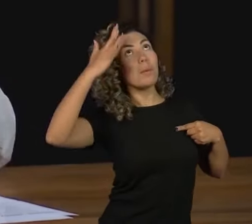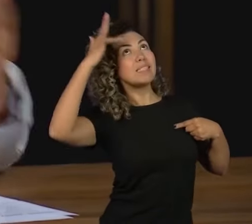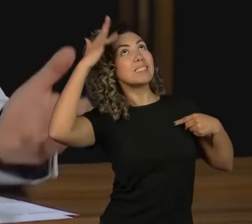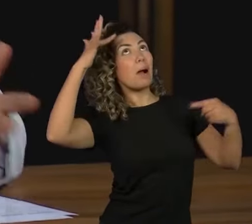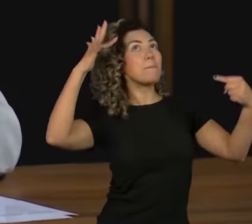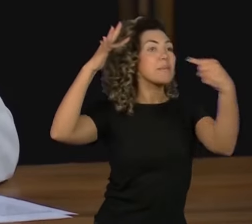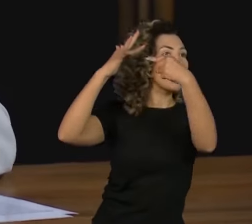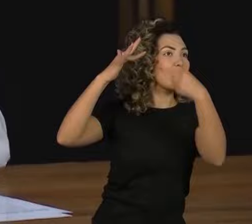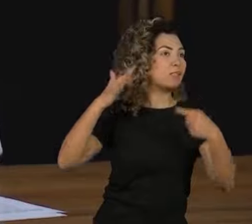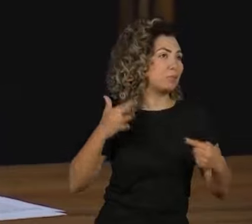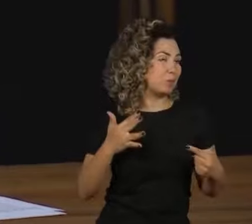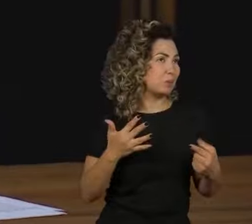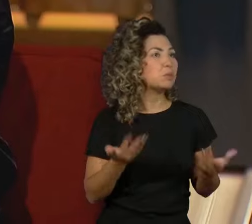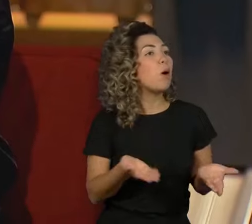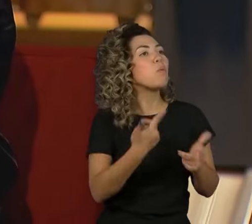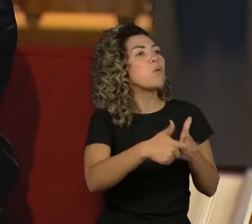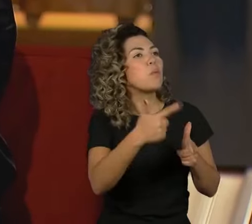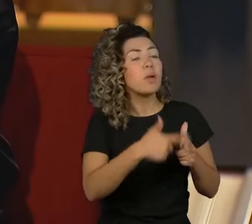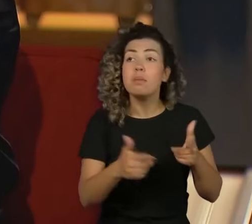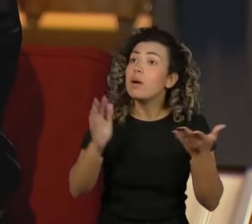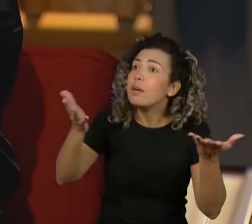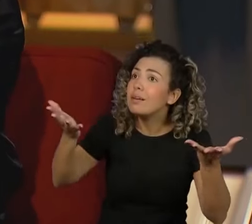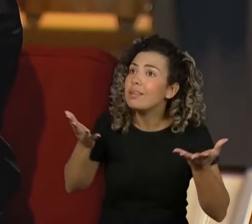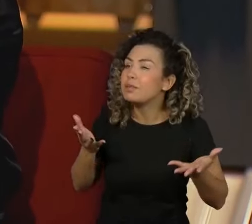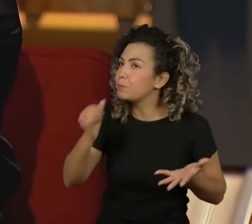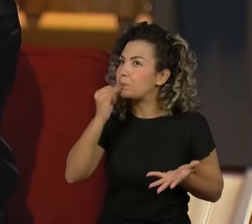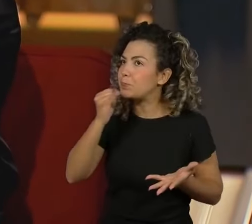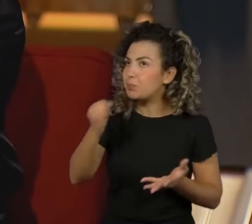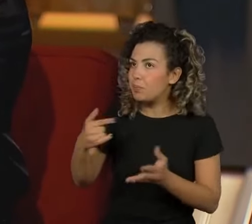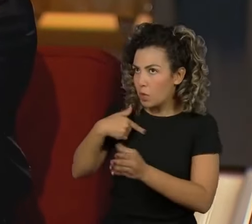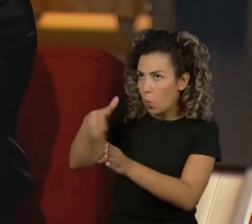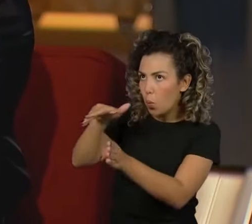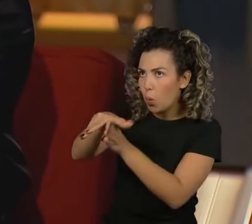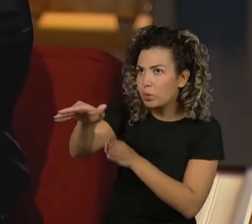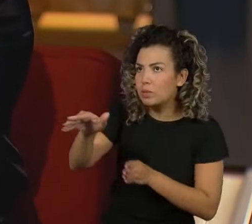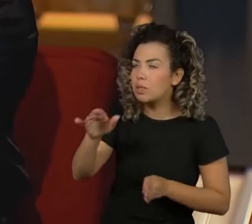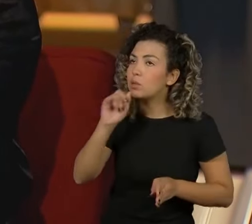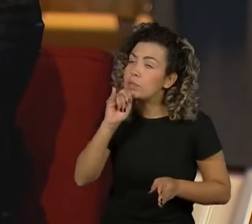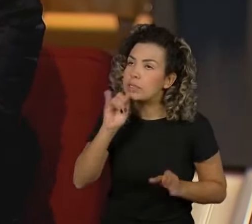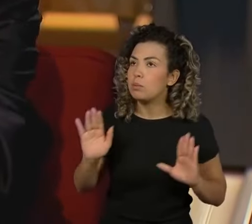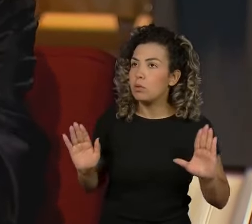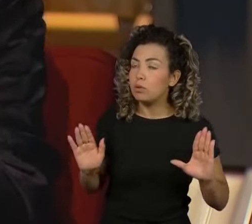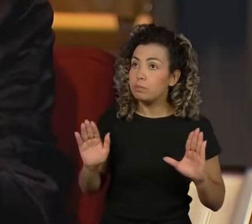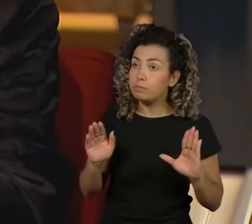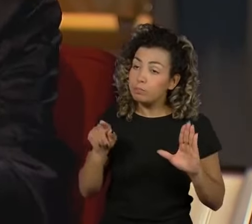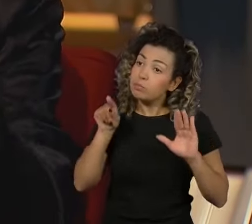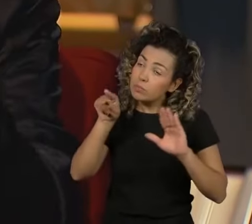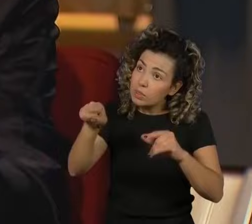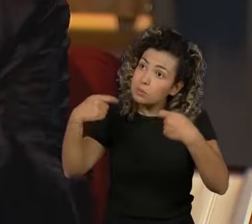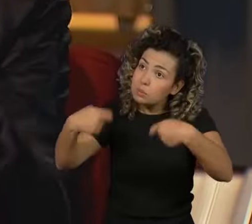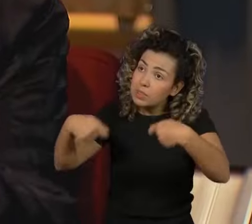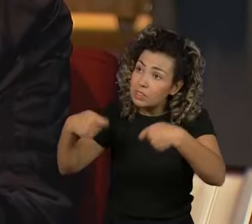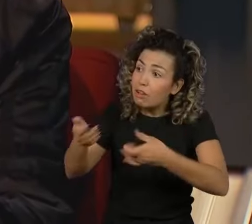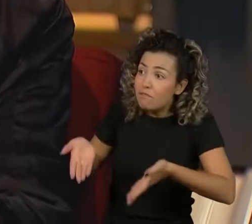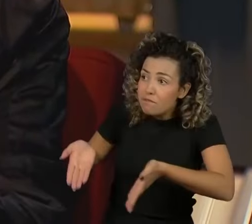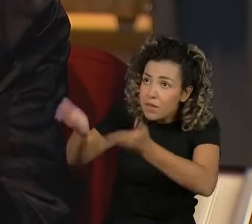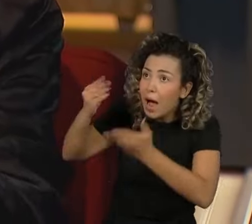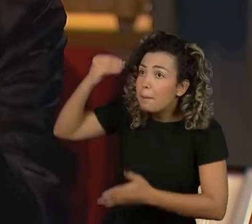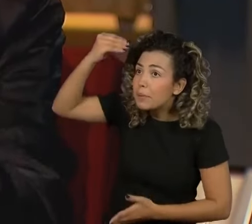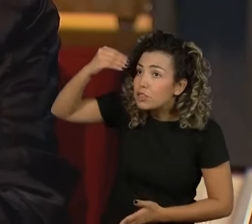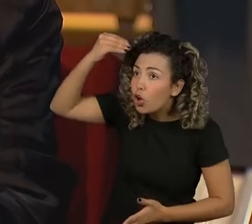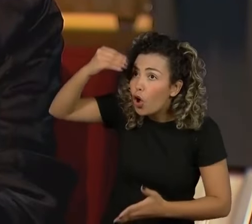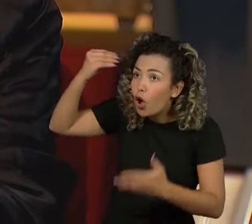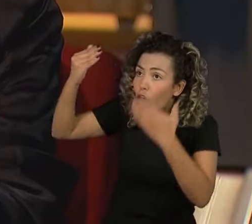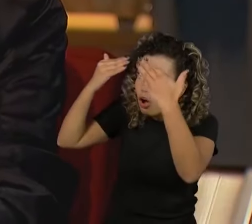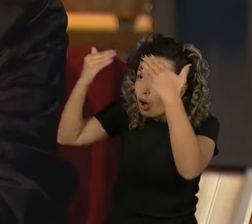Qual o problema que a gente tem? o conselho que eu dou a esse sujeito é ou você vai tratar num consultório psicanalítico